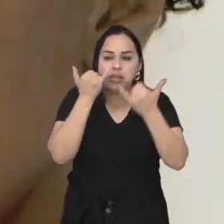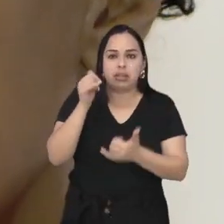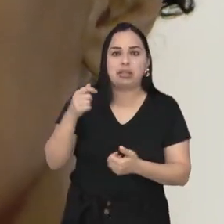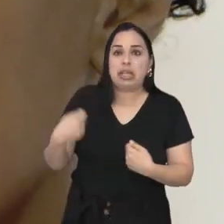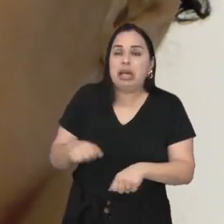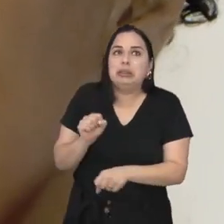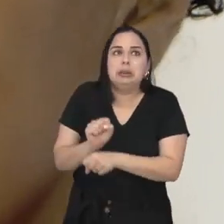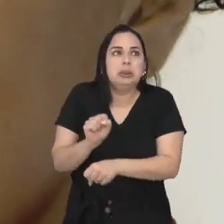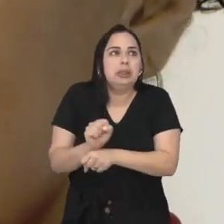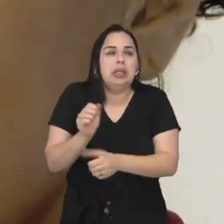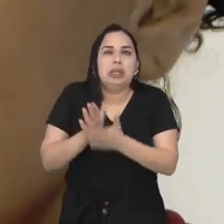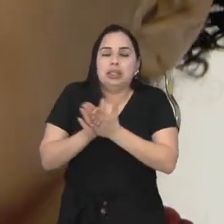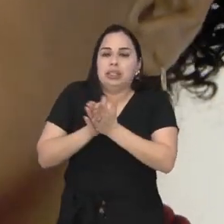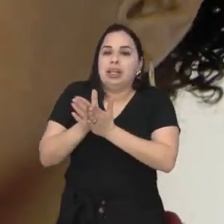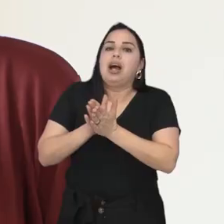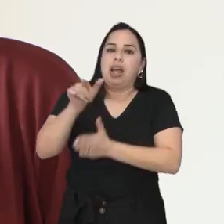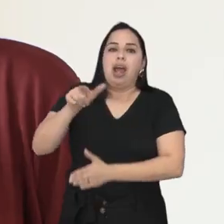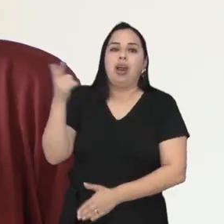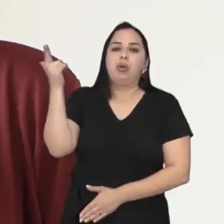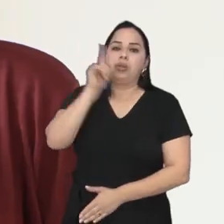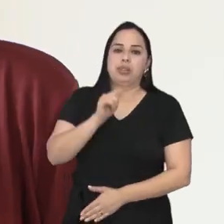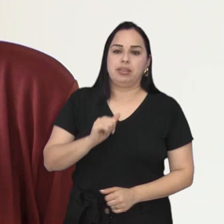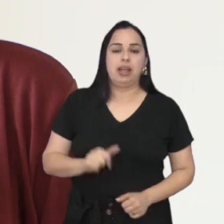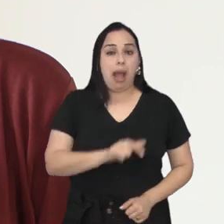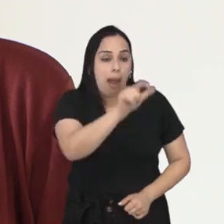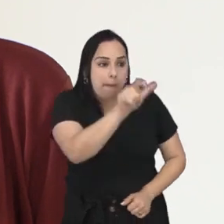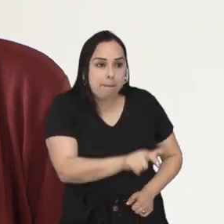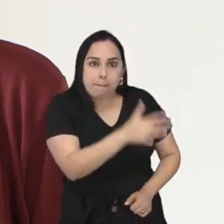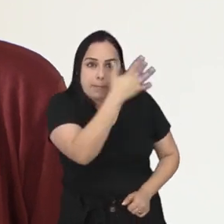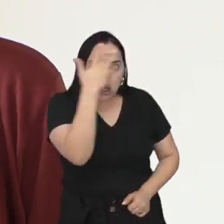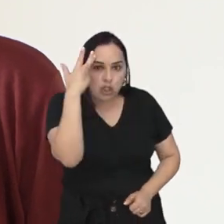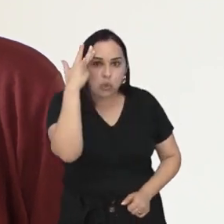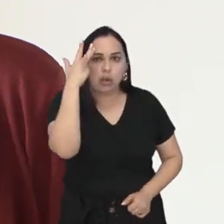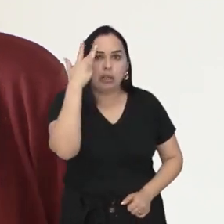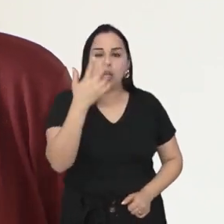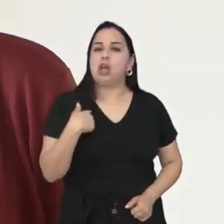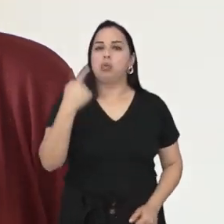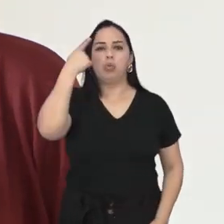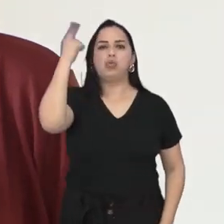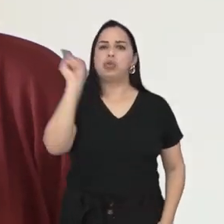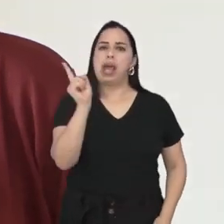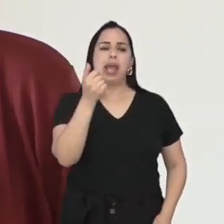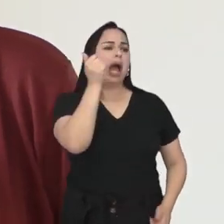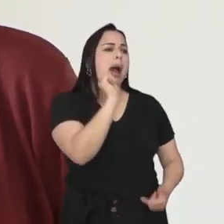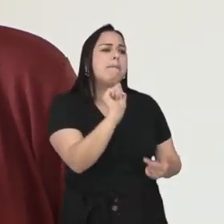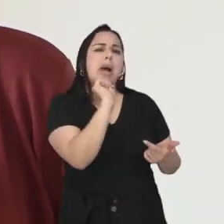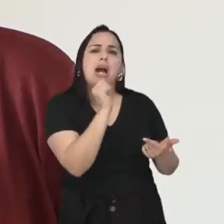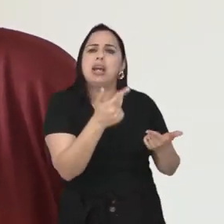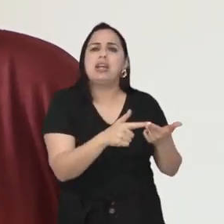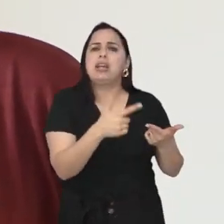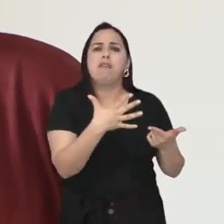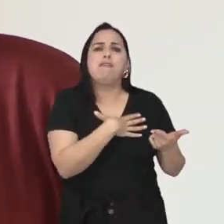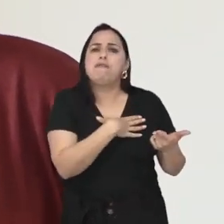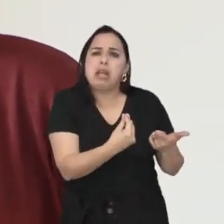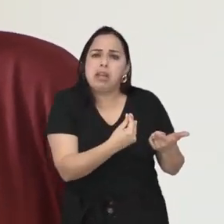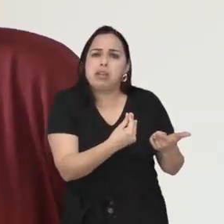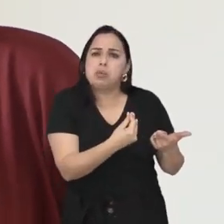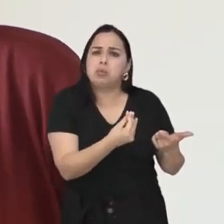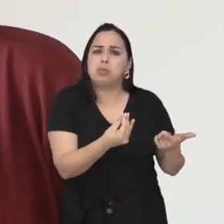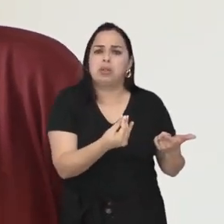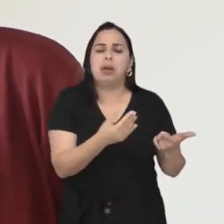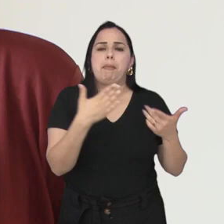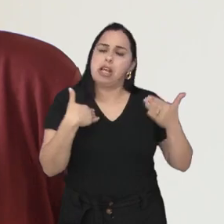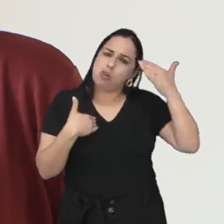notícia que ela tanto aguardava. Se não fosse essa pessoa, não sei quem foi, se foi uma mãe que perdeu um filho,